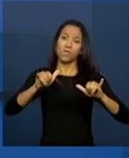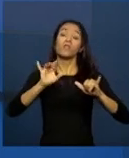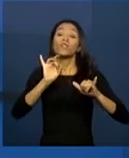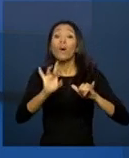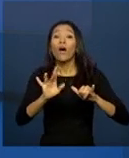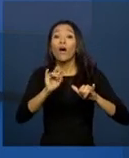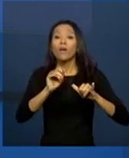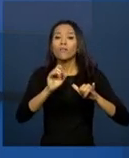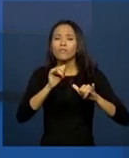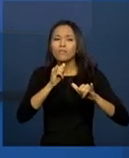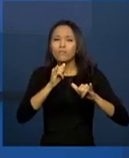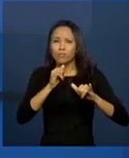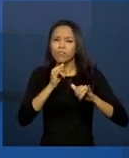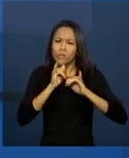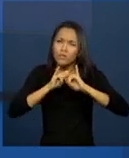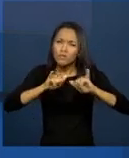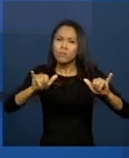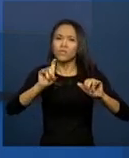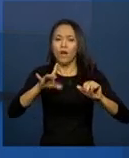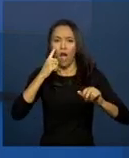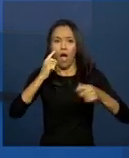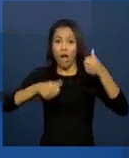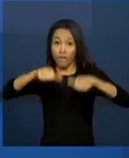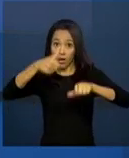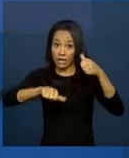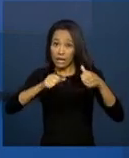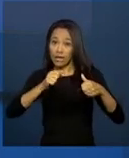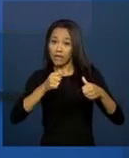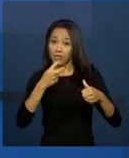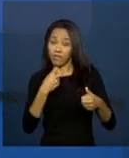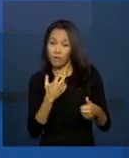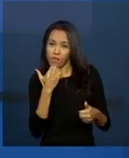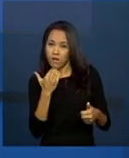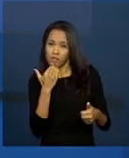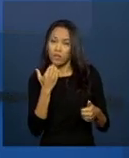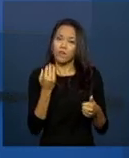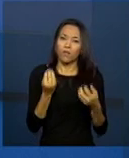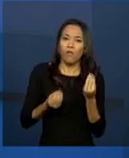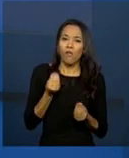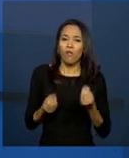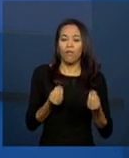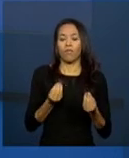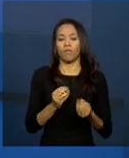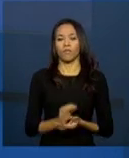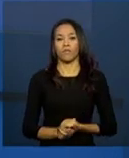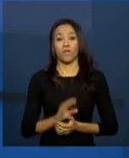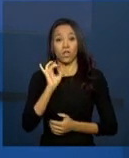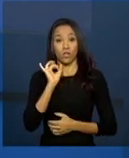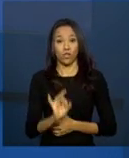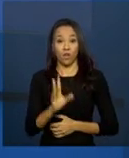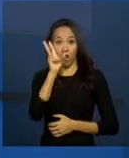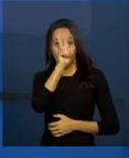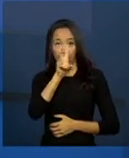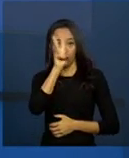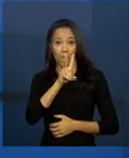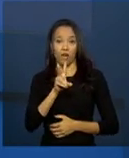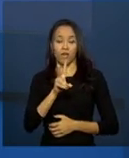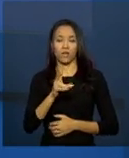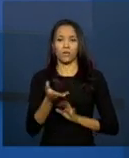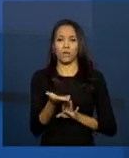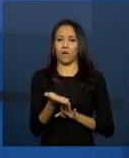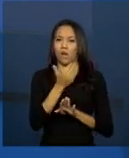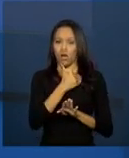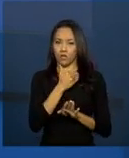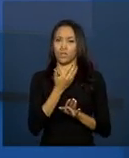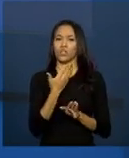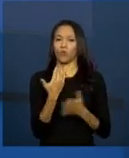fazer uma avaliação inicial. Agora, Lúcia, eu queria só lembrar aquele ponto do bloco anterior,